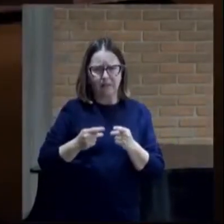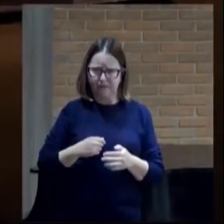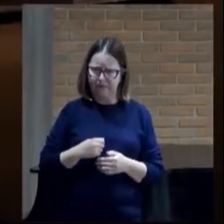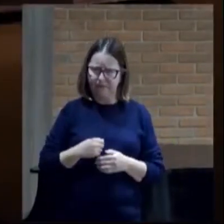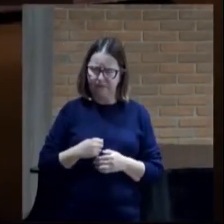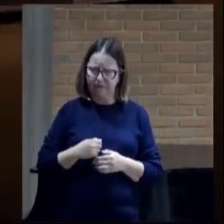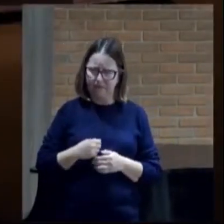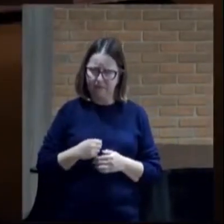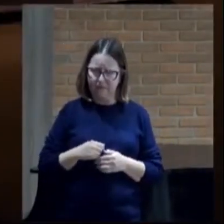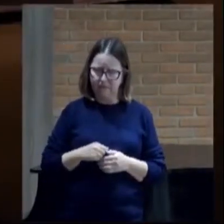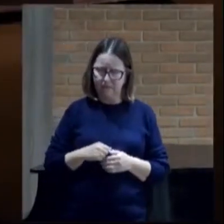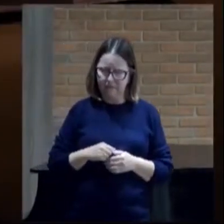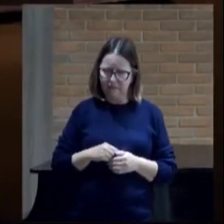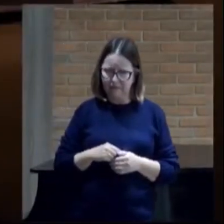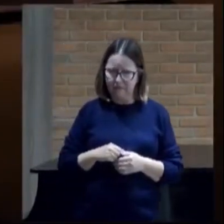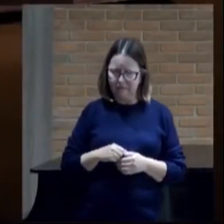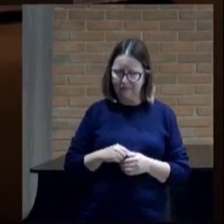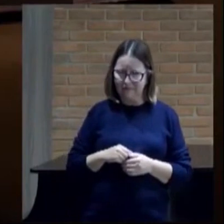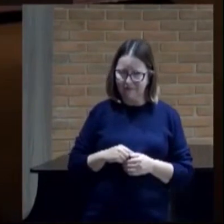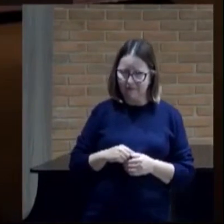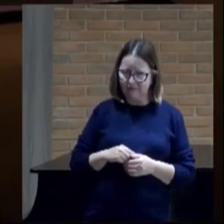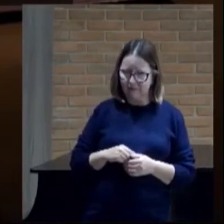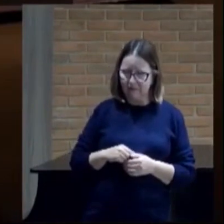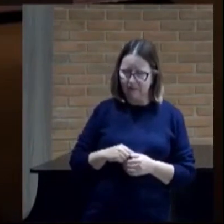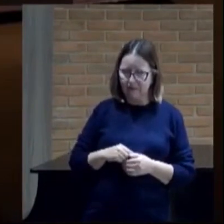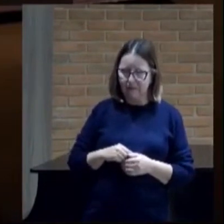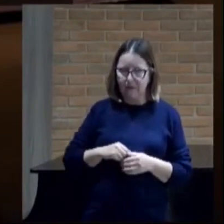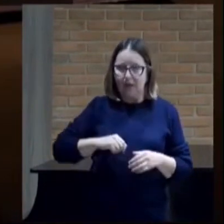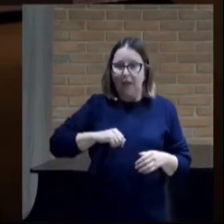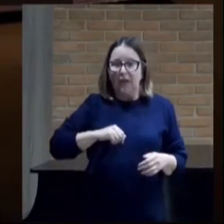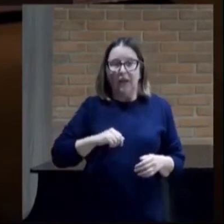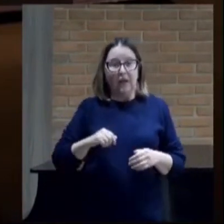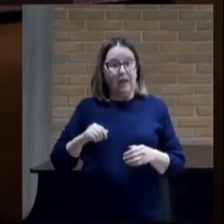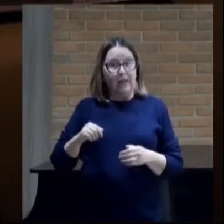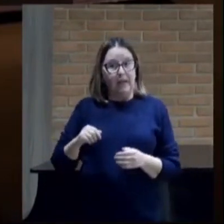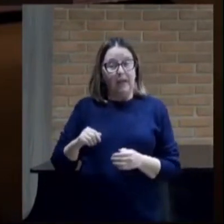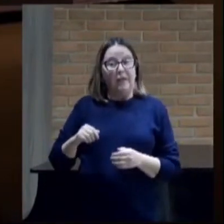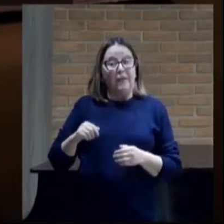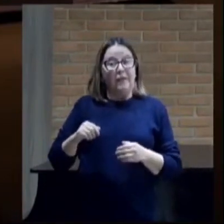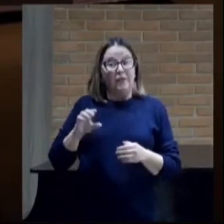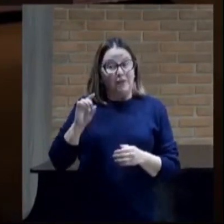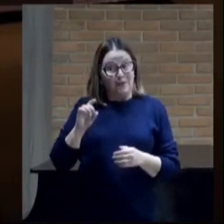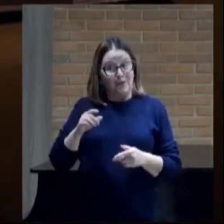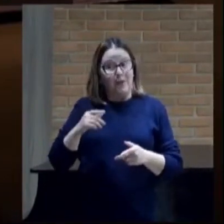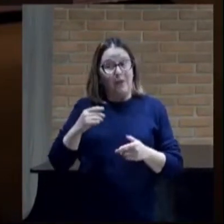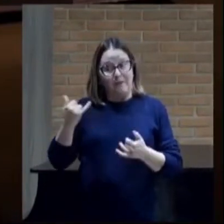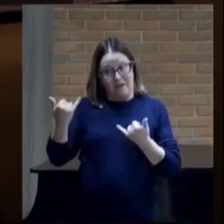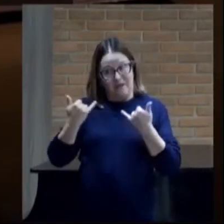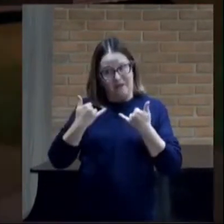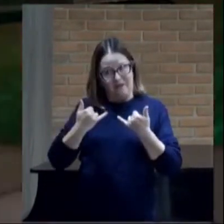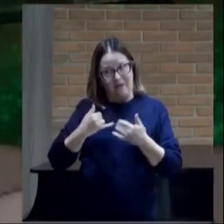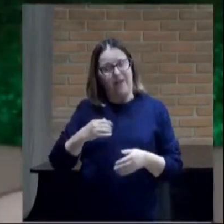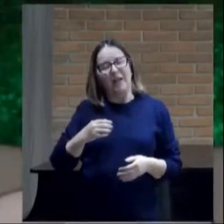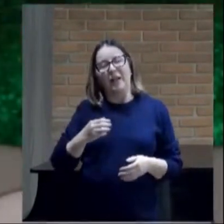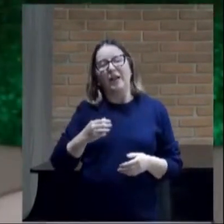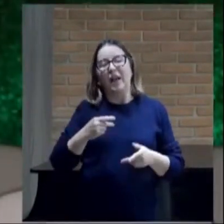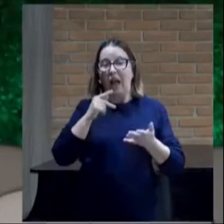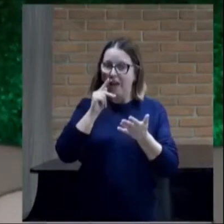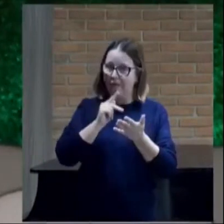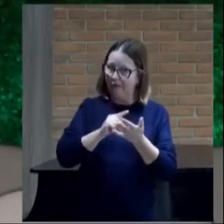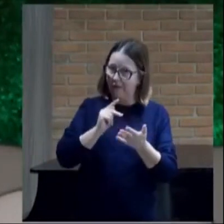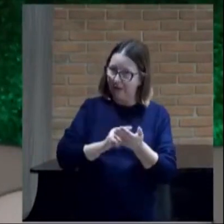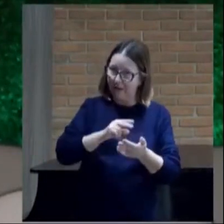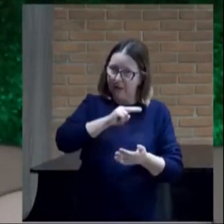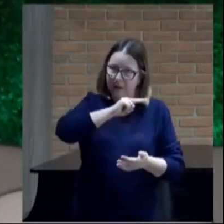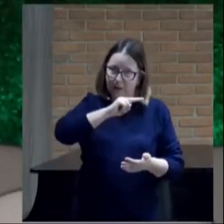conjurarei que não me fale senão a verdade em nome do Senhor? Ele percebeu